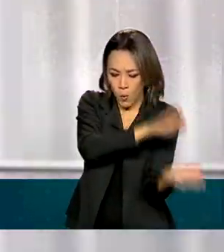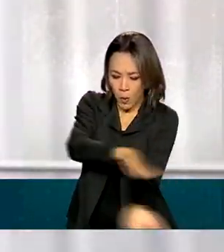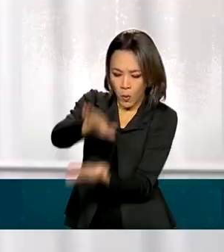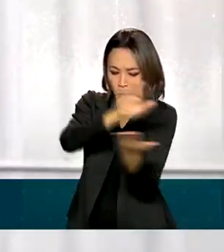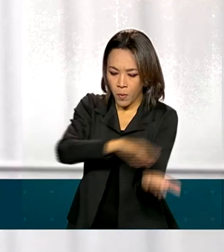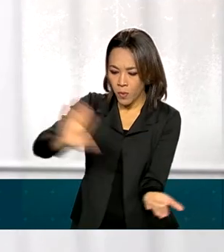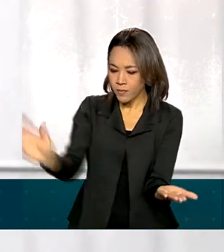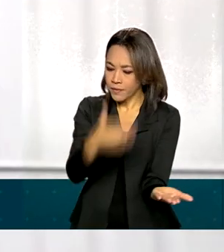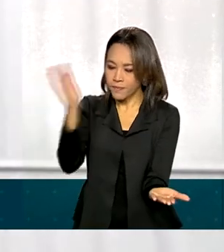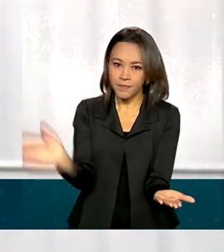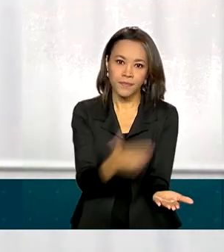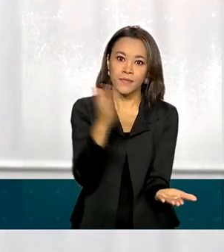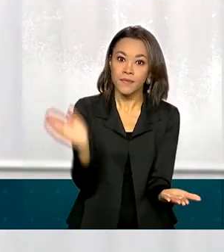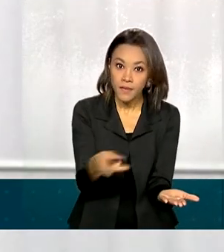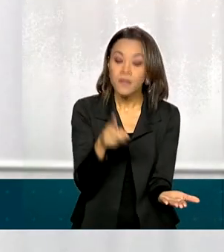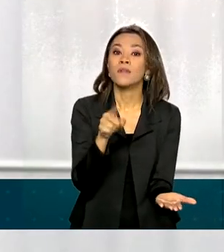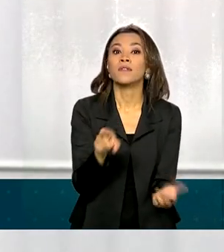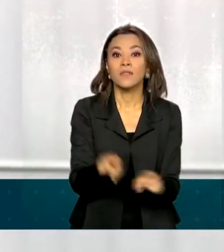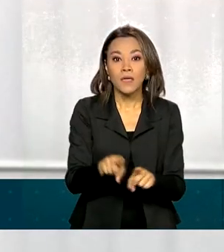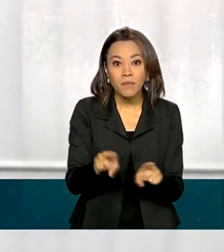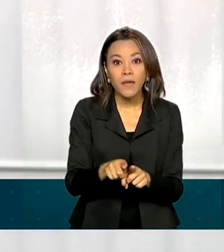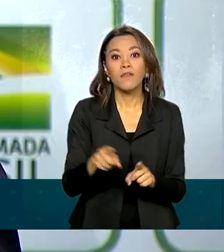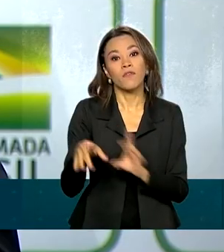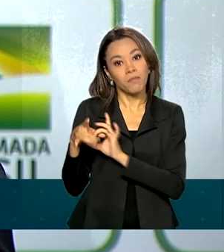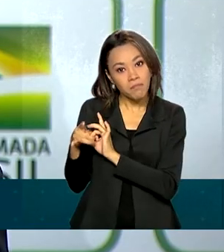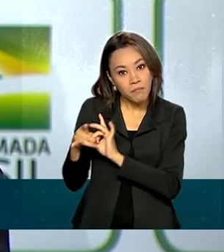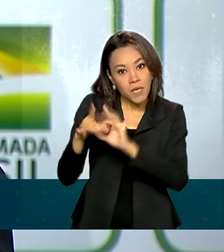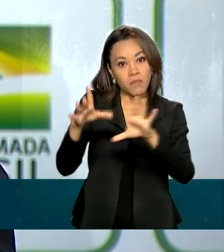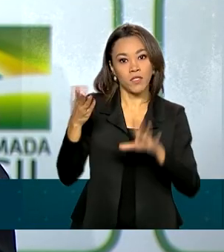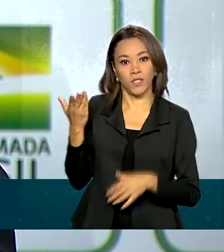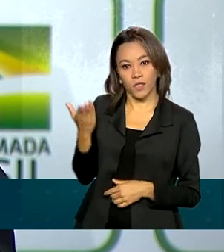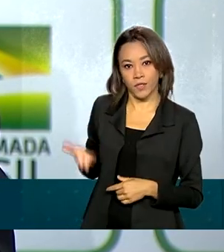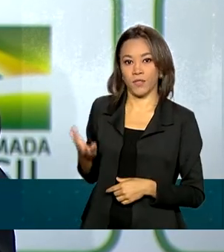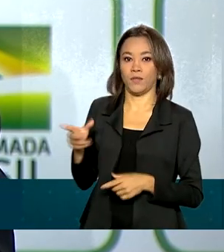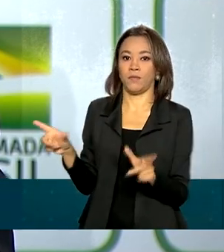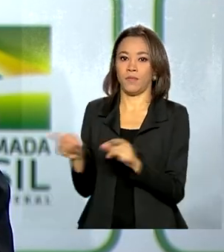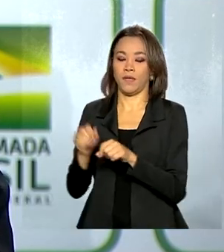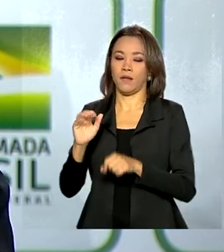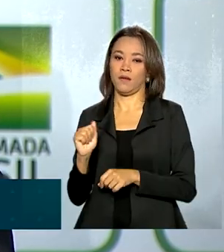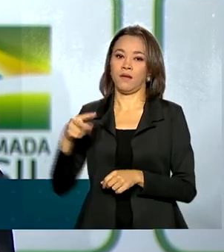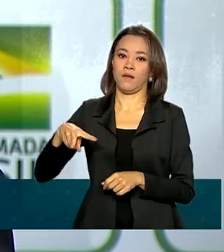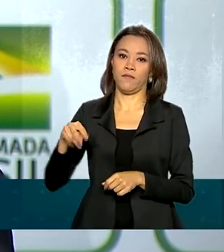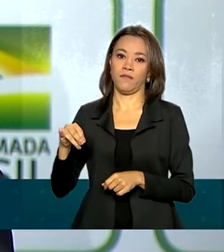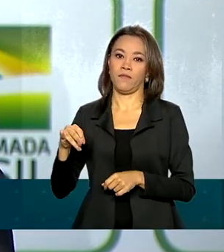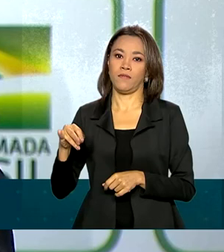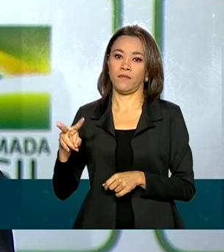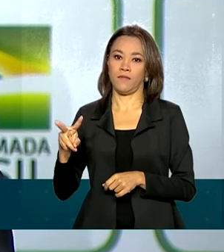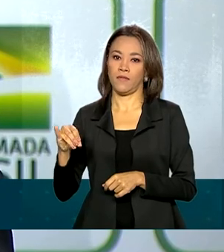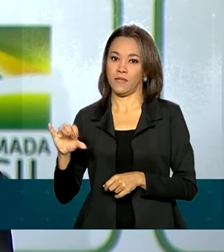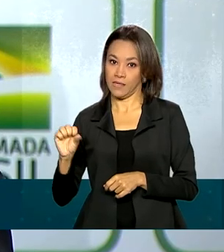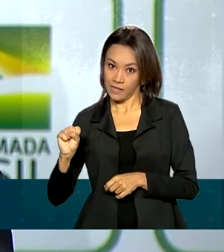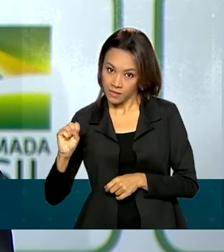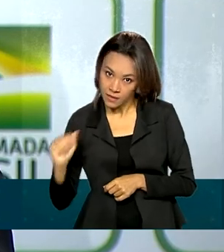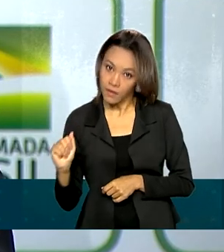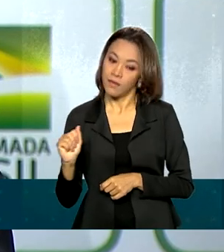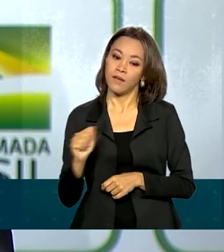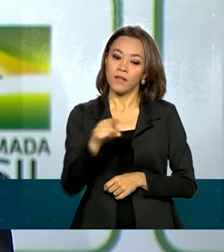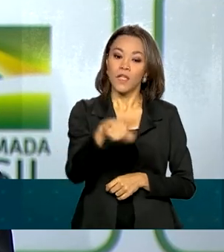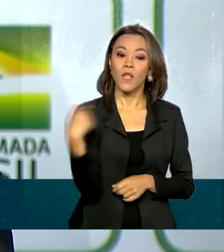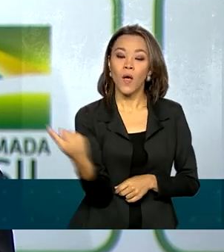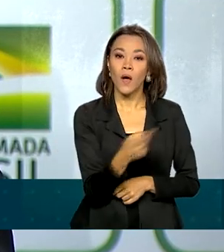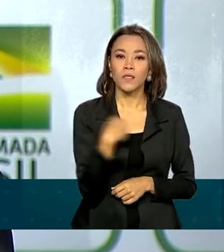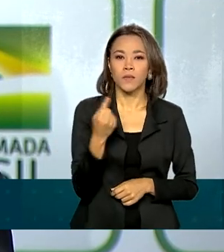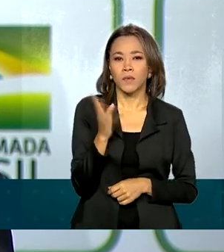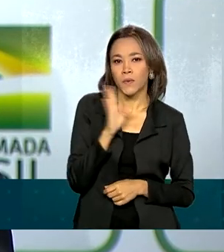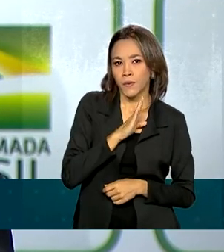a autorização emergencial for dada pela Anvisa. Nós estamos envidando esforços para conseguir a maior quantidade possível o quanto antes,